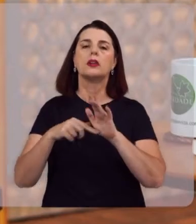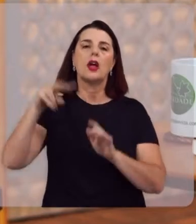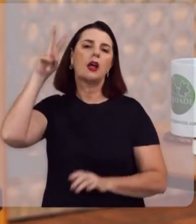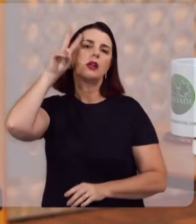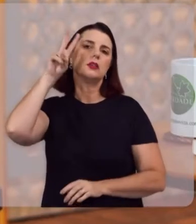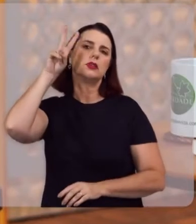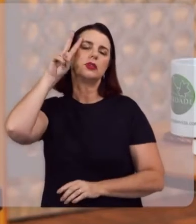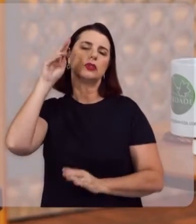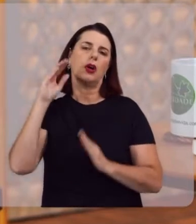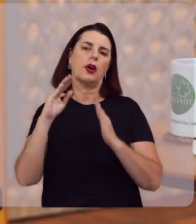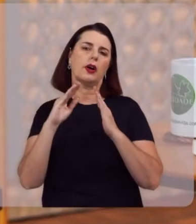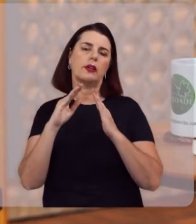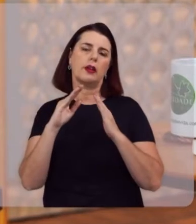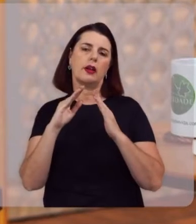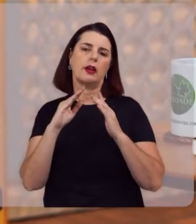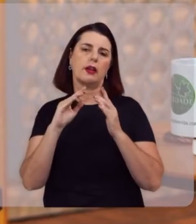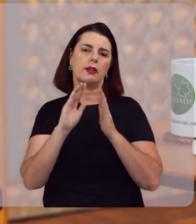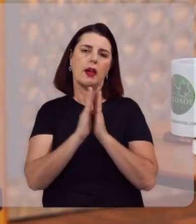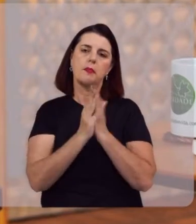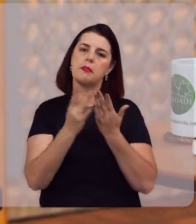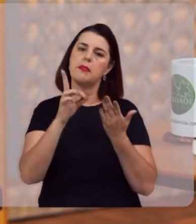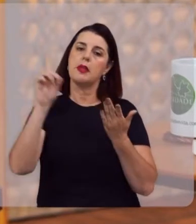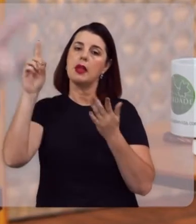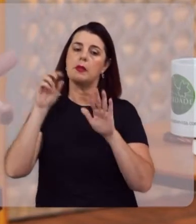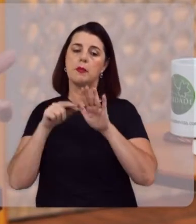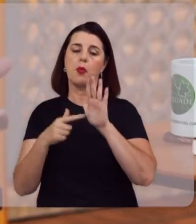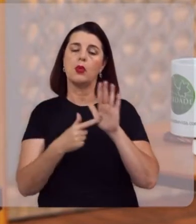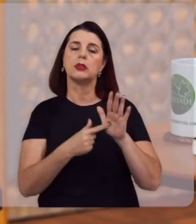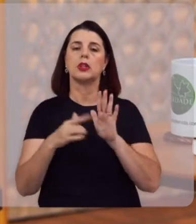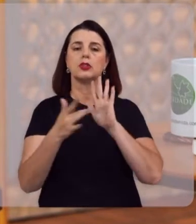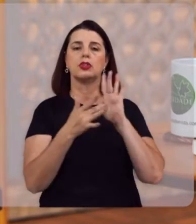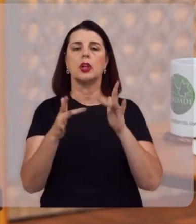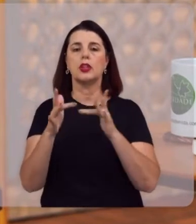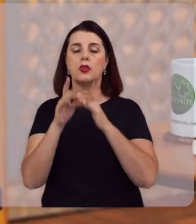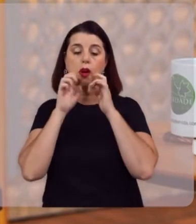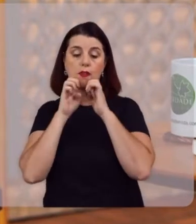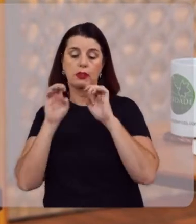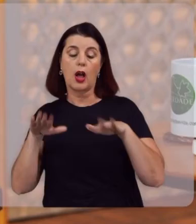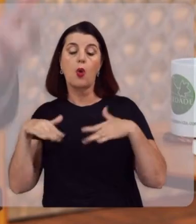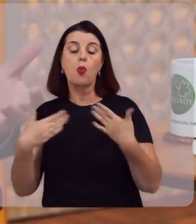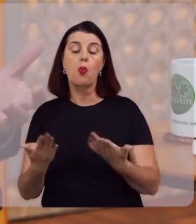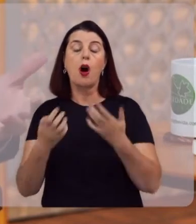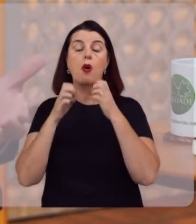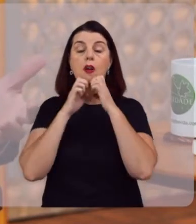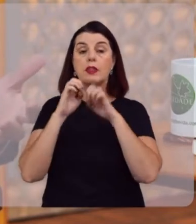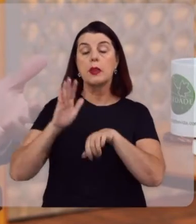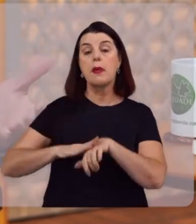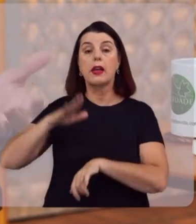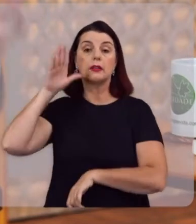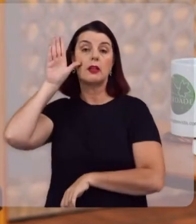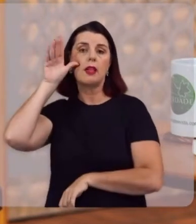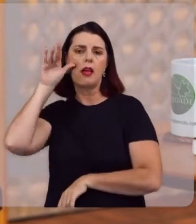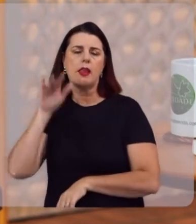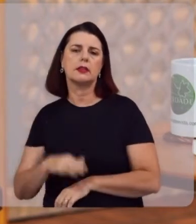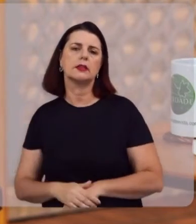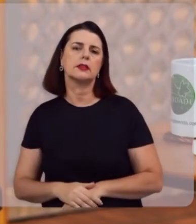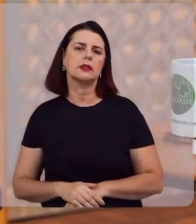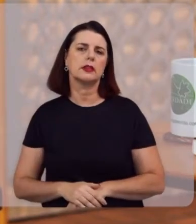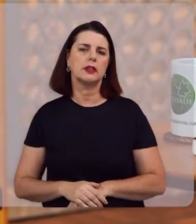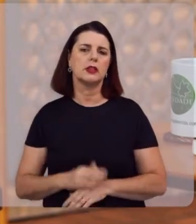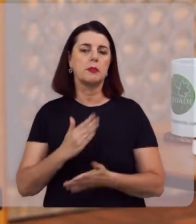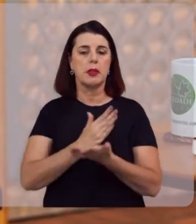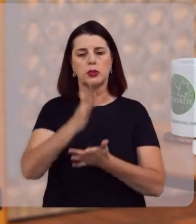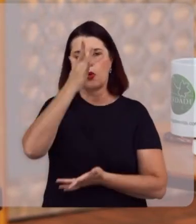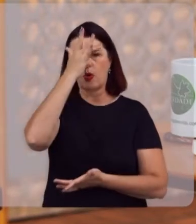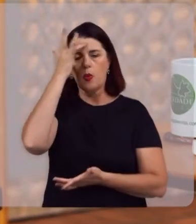história que nos é contada na Sagradas Escrituras apontando para Jesus, os Evangelhos. Se é por aí, qual Evangelho seria interessante para que